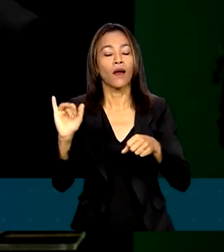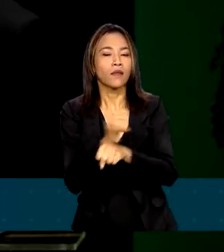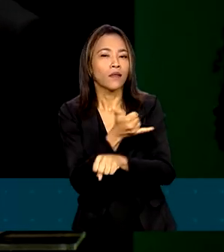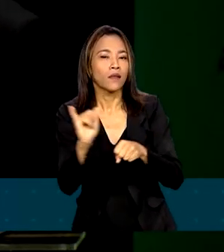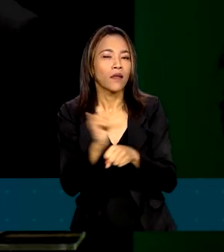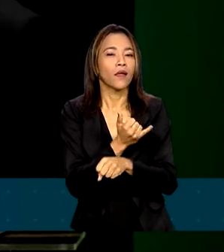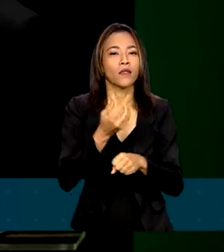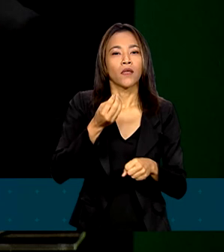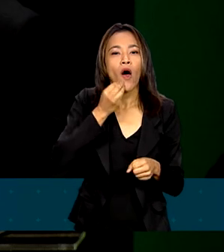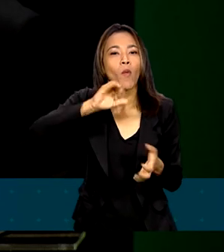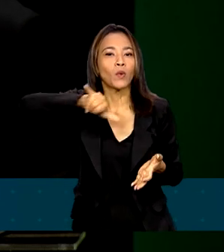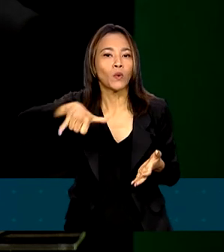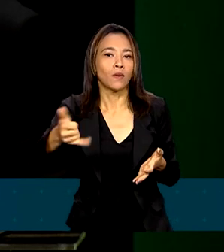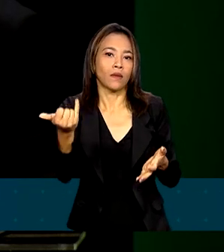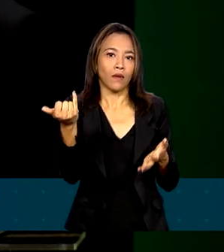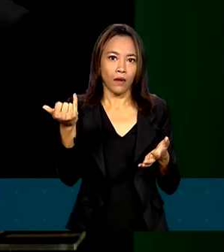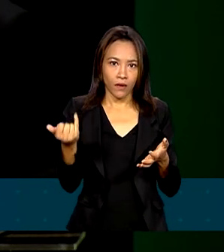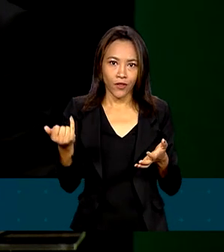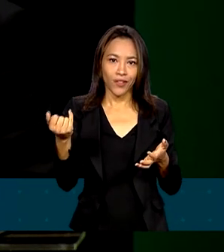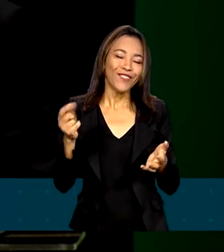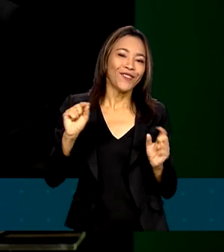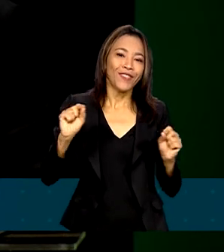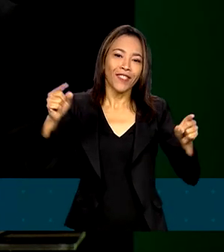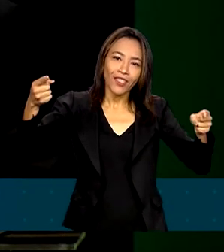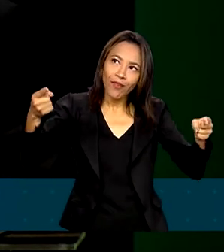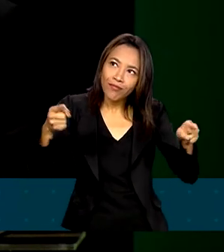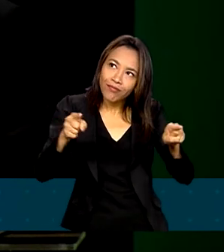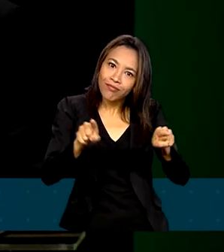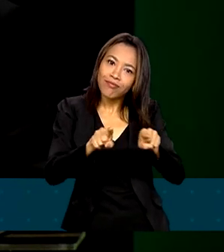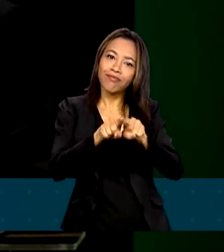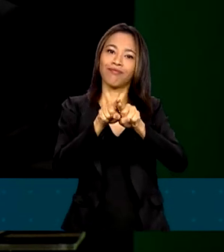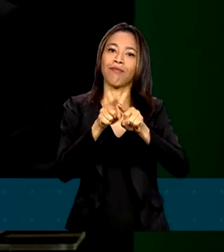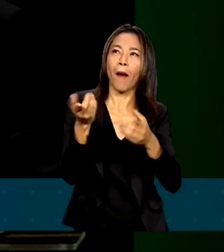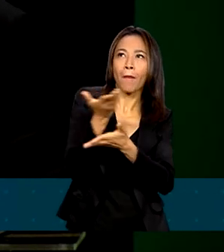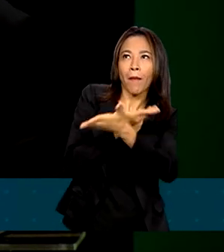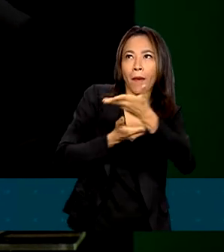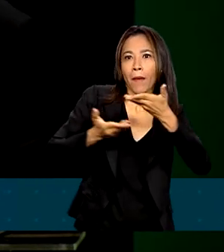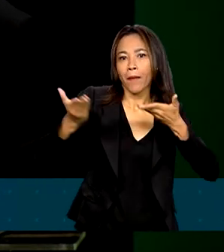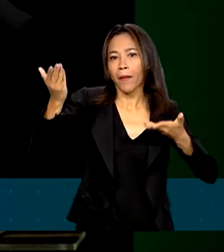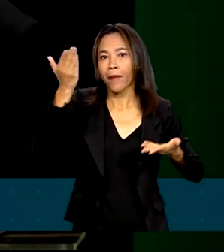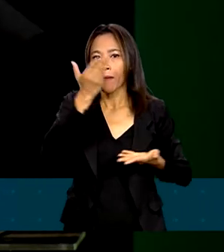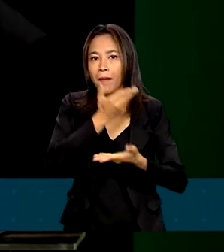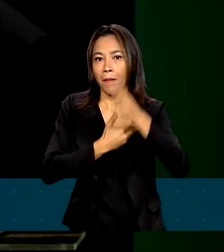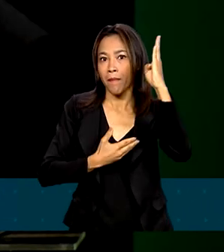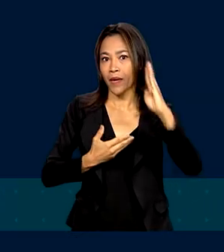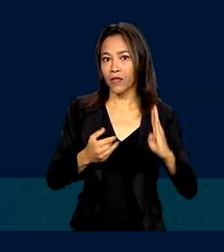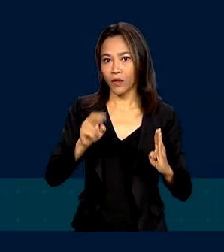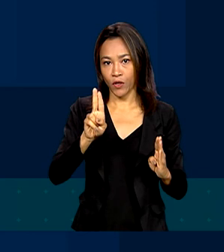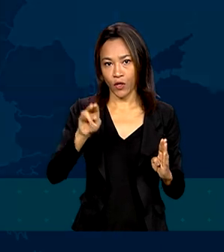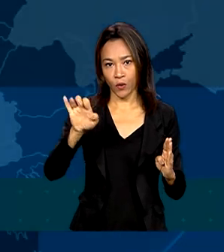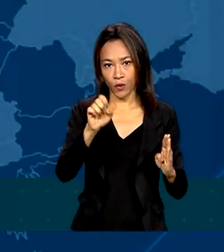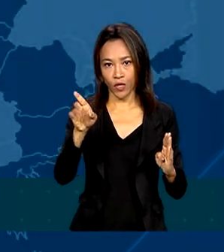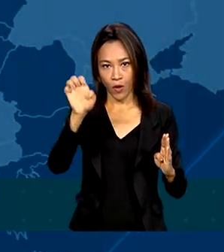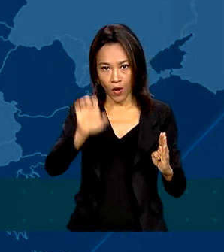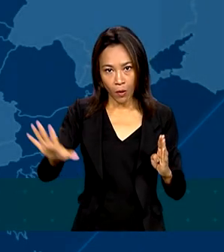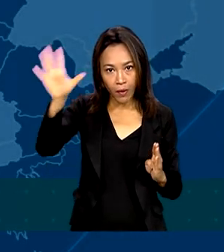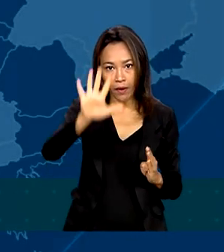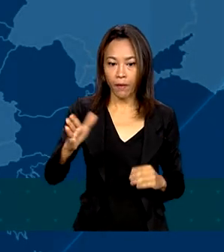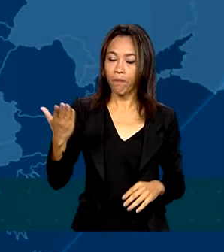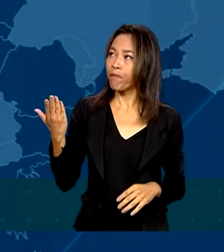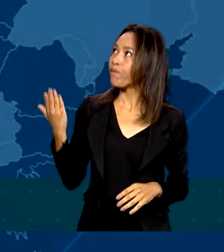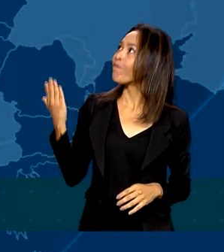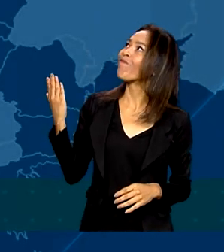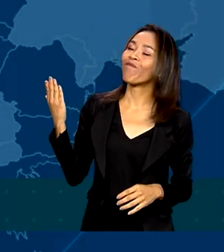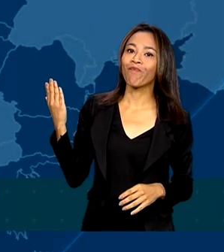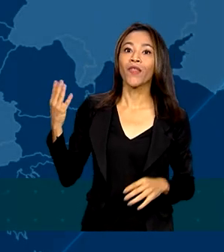de estreitarmos mais ainda as relações comerciais entre Brasil e União Europeia. A União Europeia é